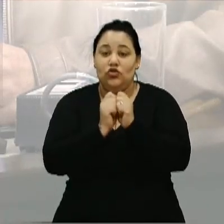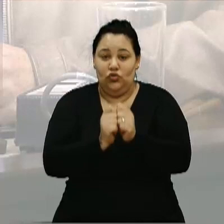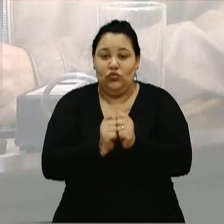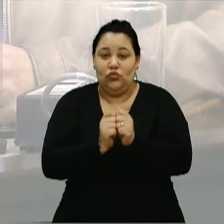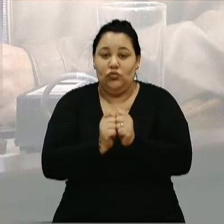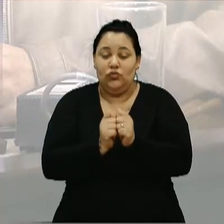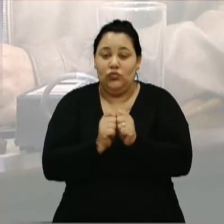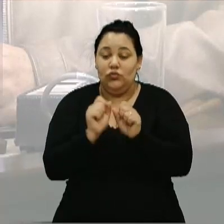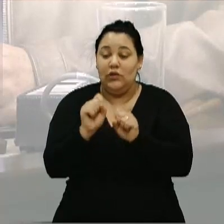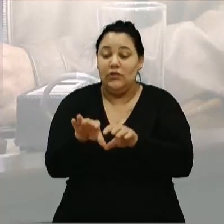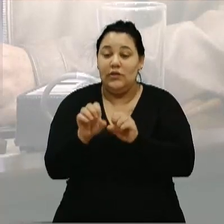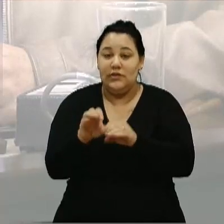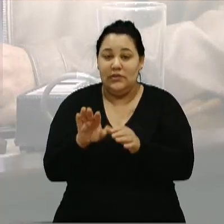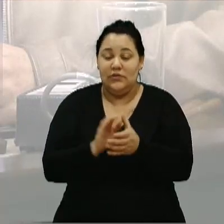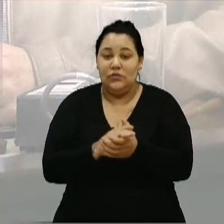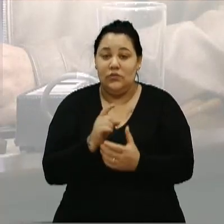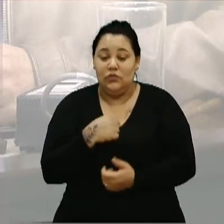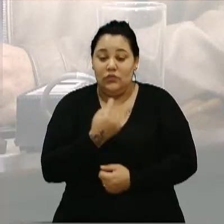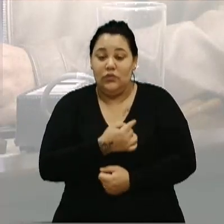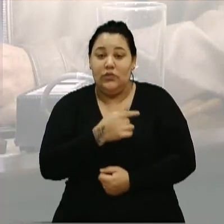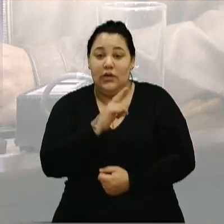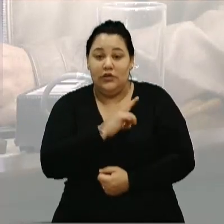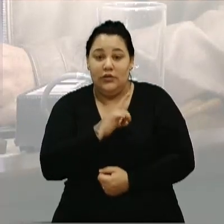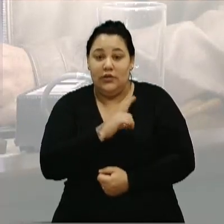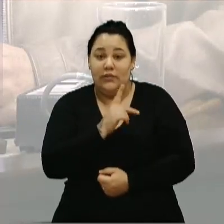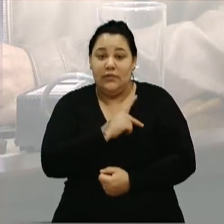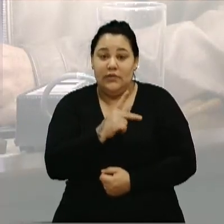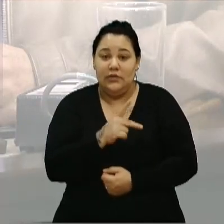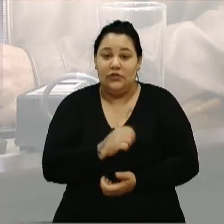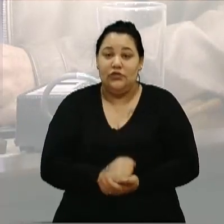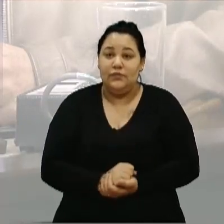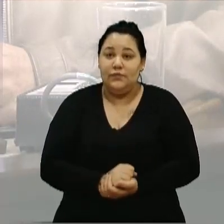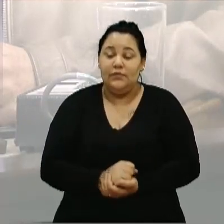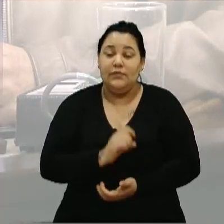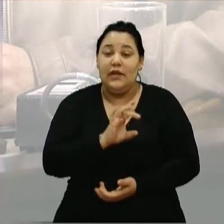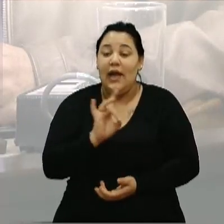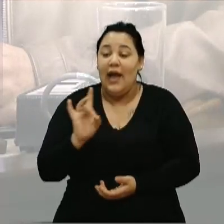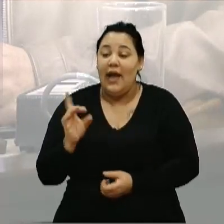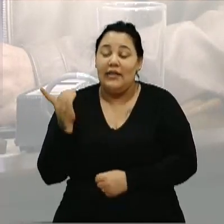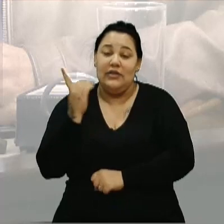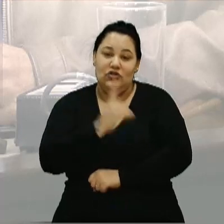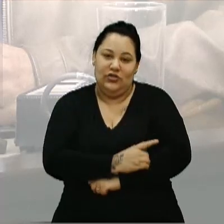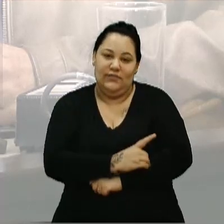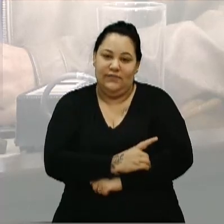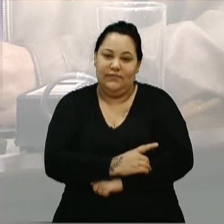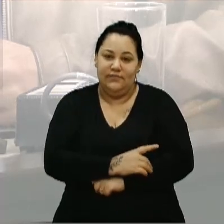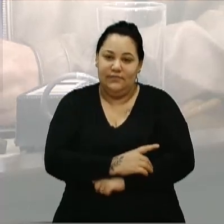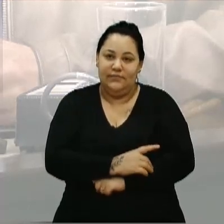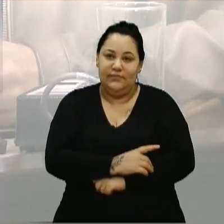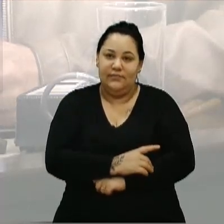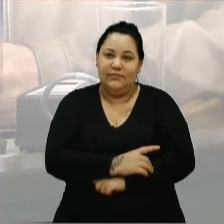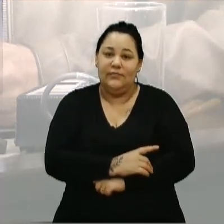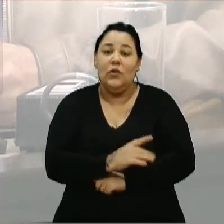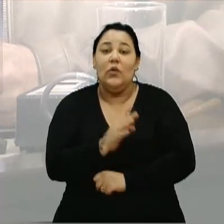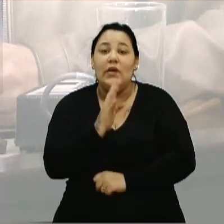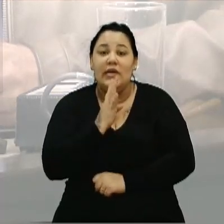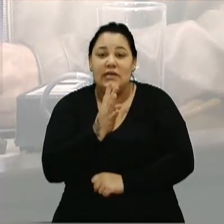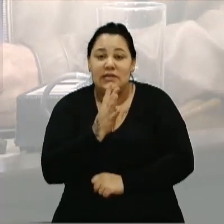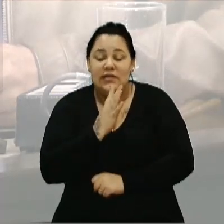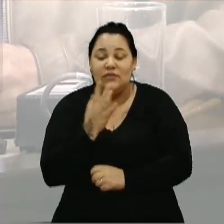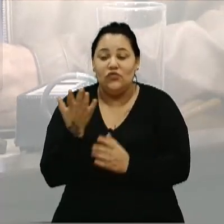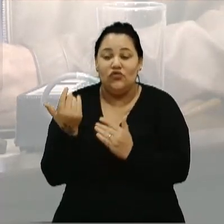educação, nós tenhamos, senhora presidente, cada dia o conhecimento desses